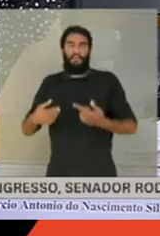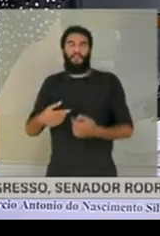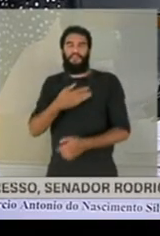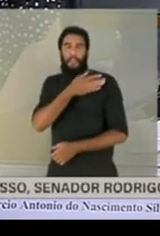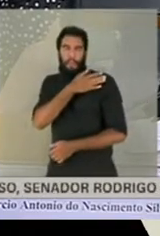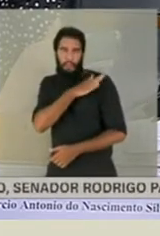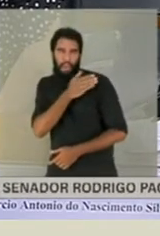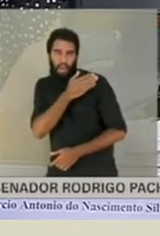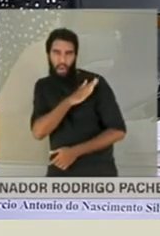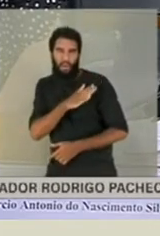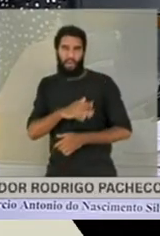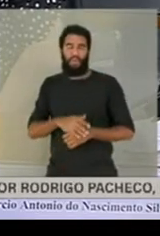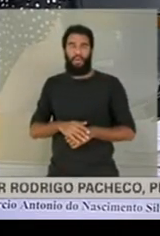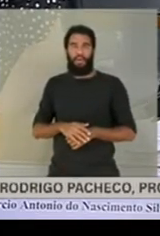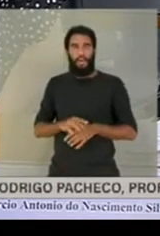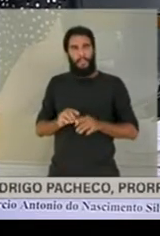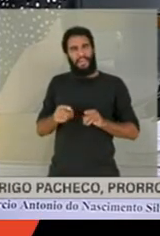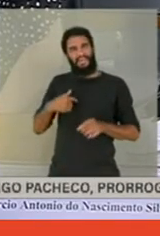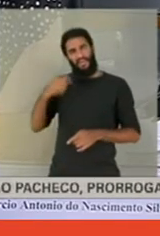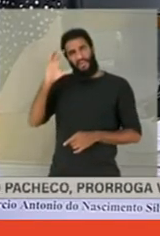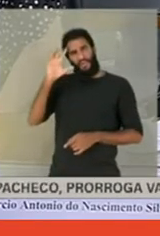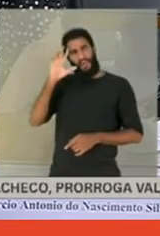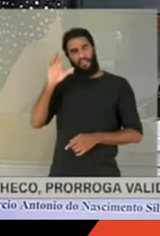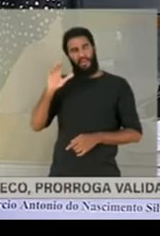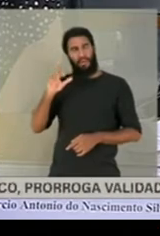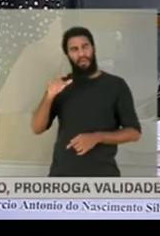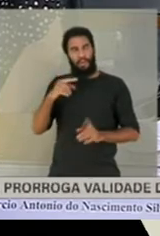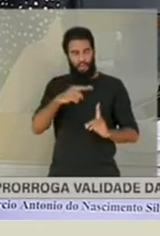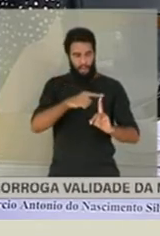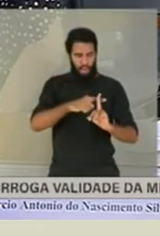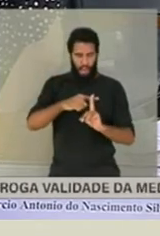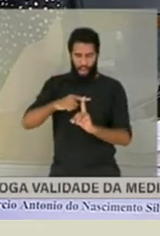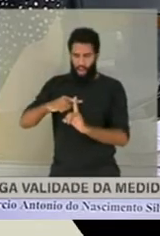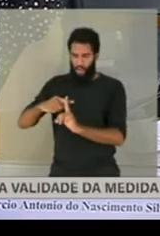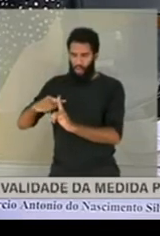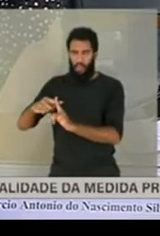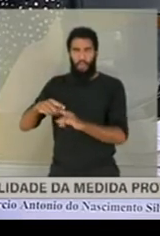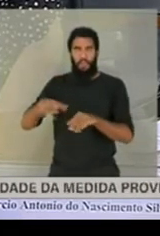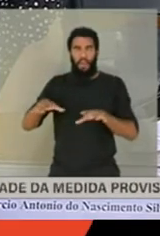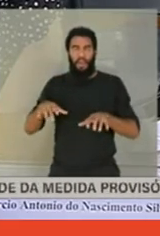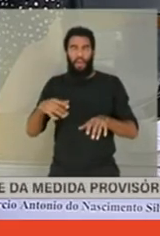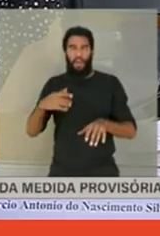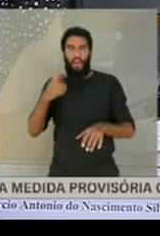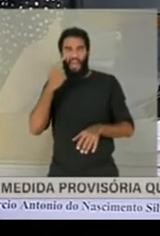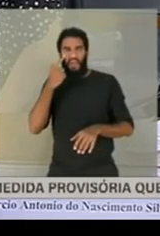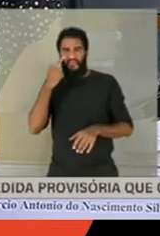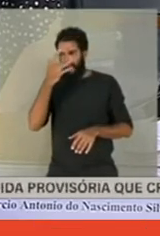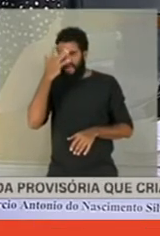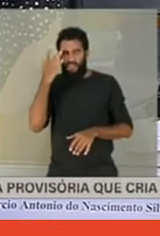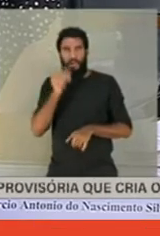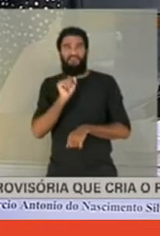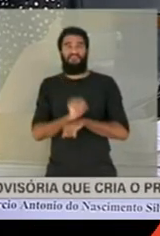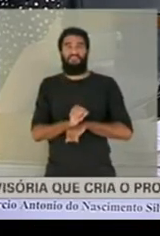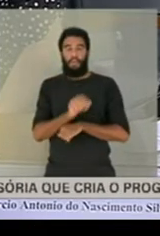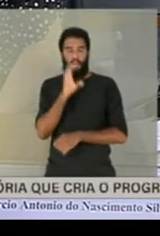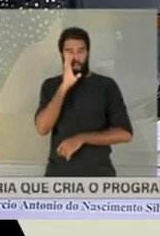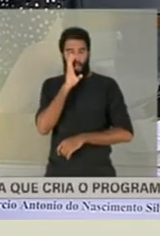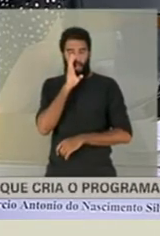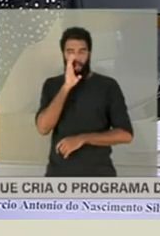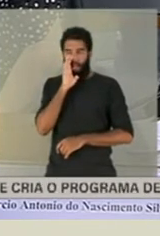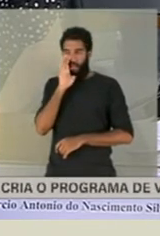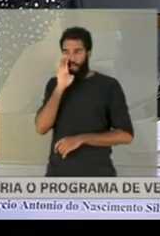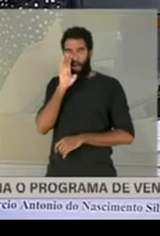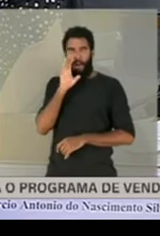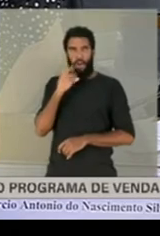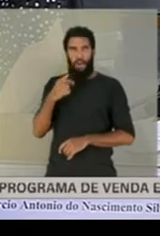eu pensei naquela hora, falei assim, caramba, ele vai tirar, eu olhei em volta, e vi que ninguém se mexia, ninguém fazia nada, aí eu olhei para o pessoal da